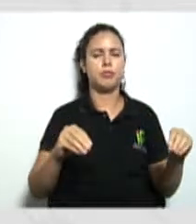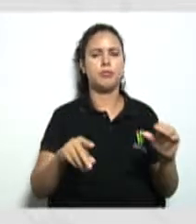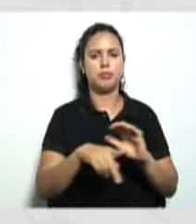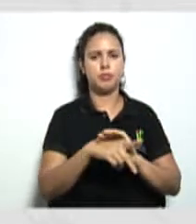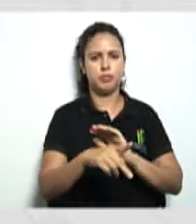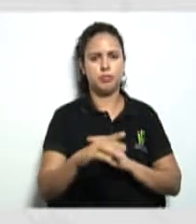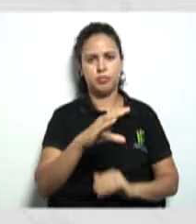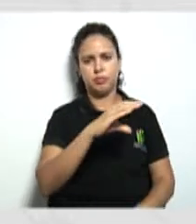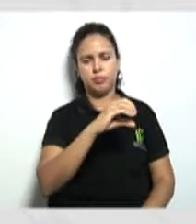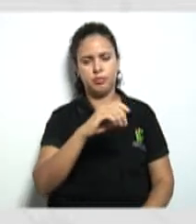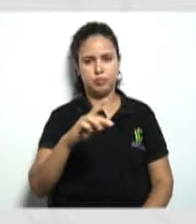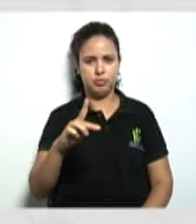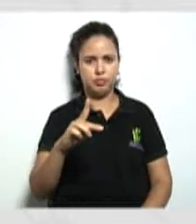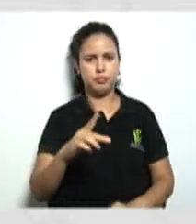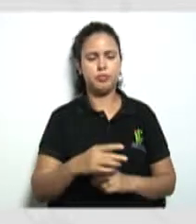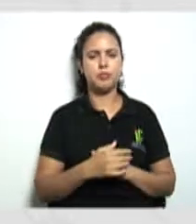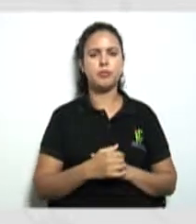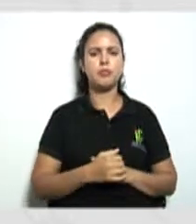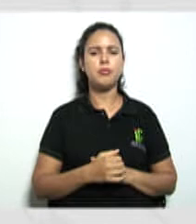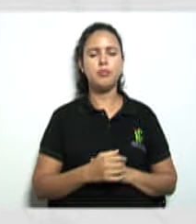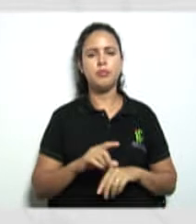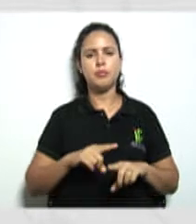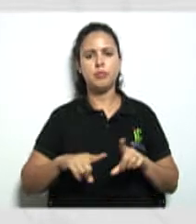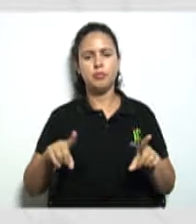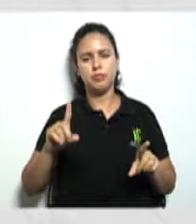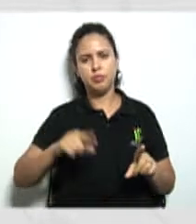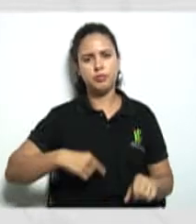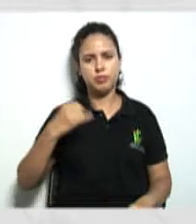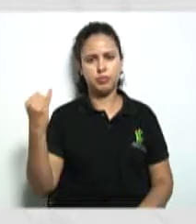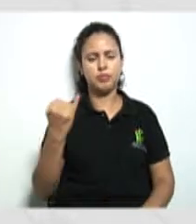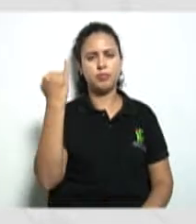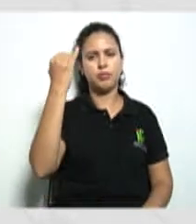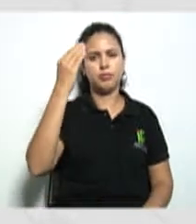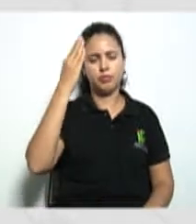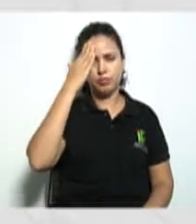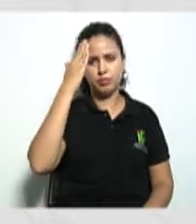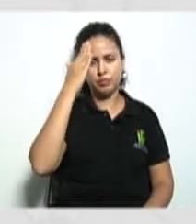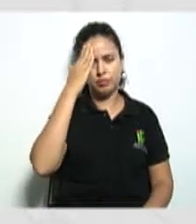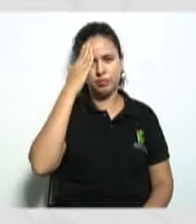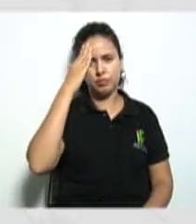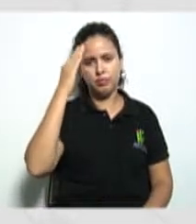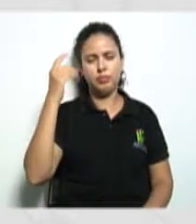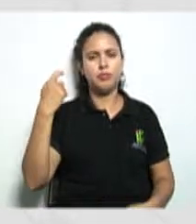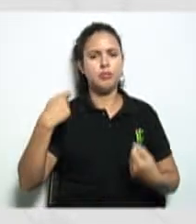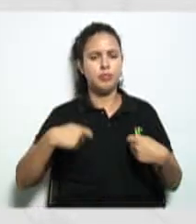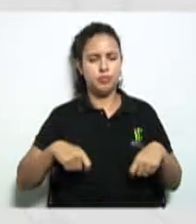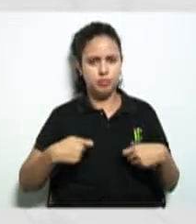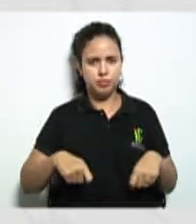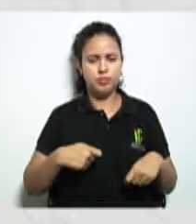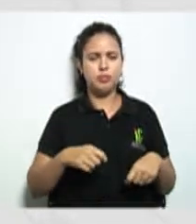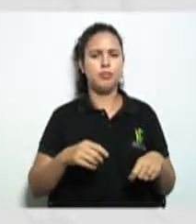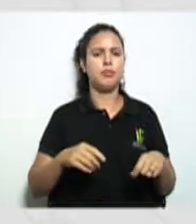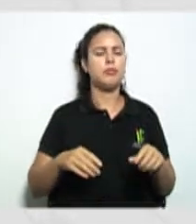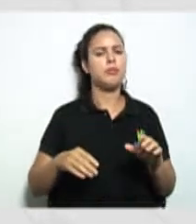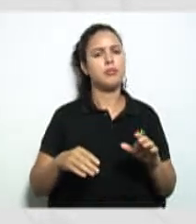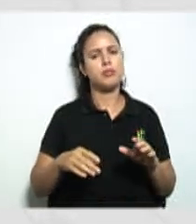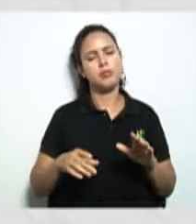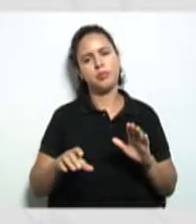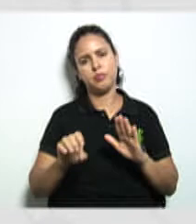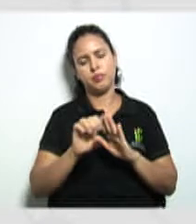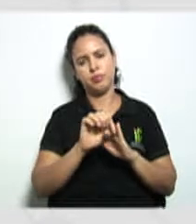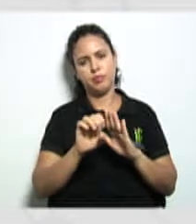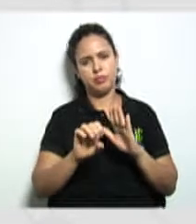cooperativa mas o que é importante saber que esse ponto ele deve estar previsto aonde deve não